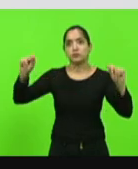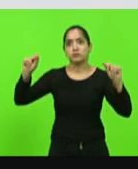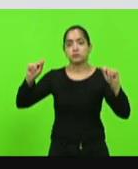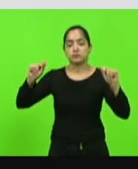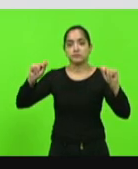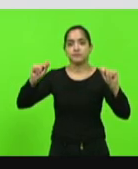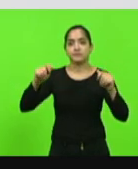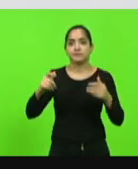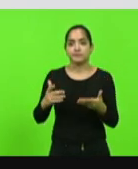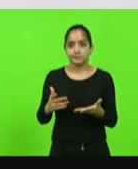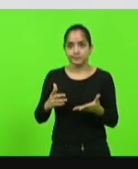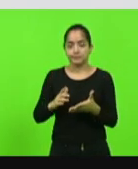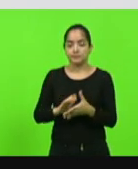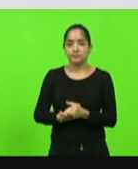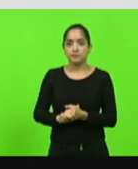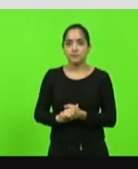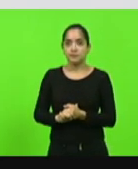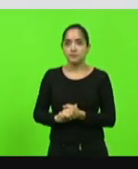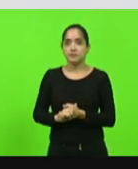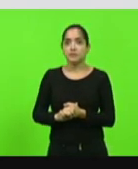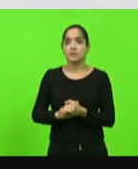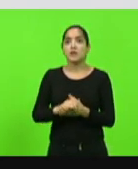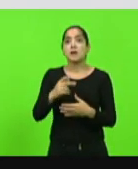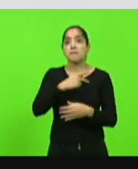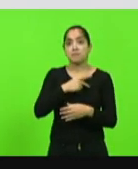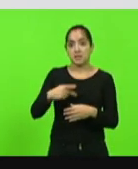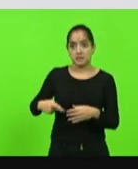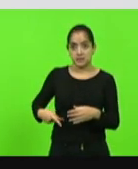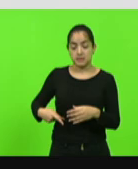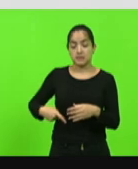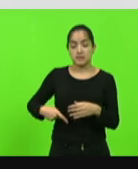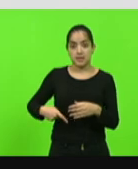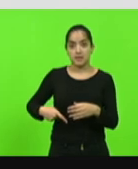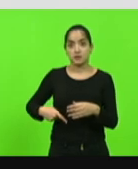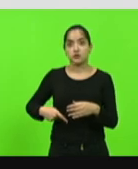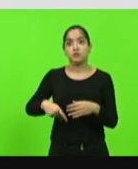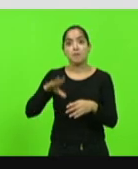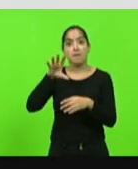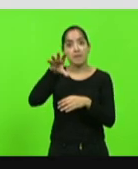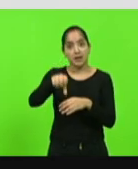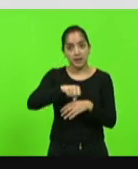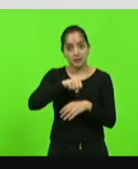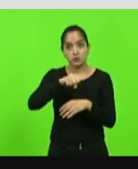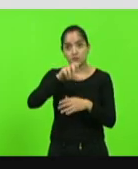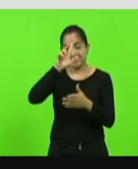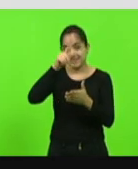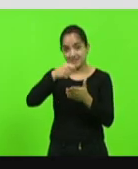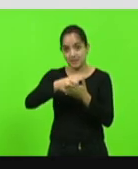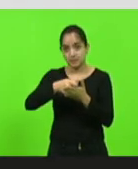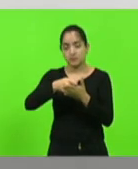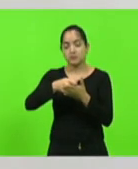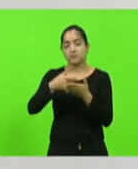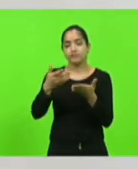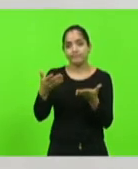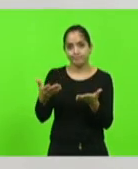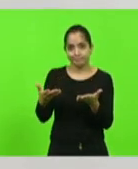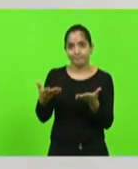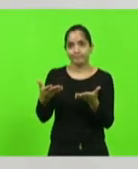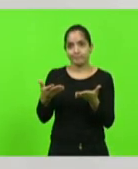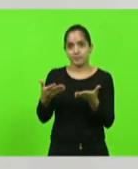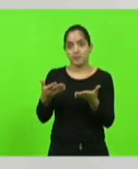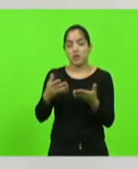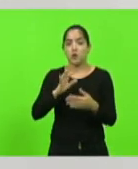ministro Marco Aurélio Mello. Presidente do Supremo caçou a decisão, mas é óbvio, os